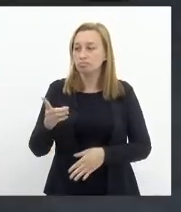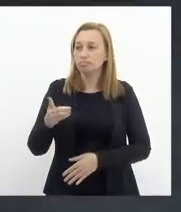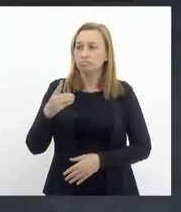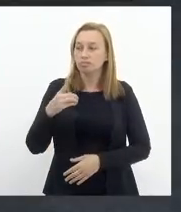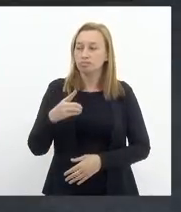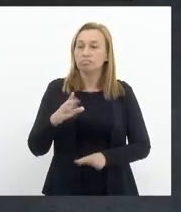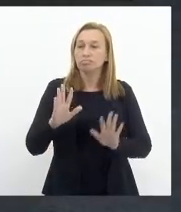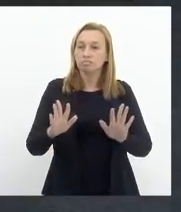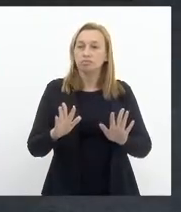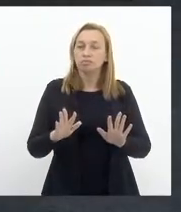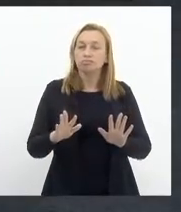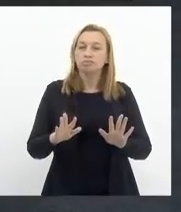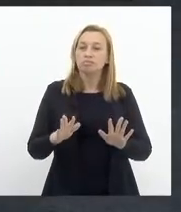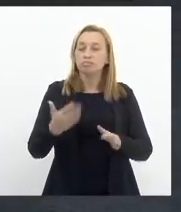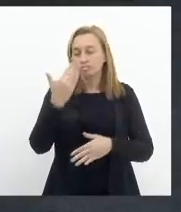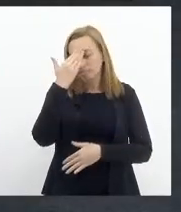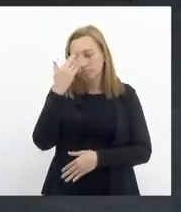presidente